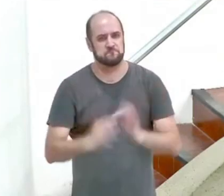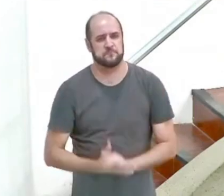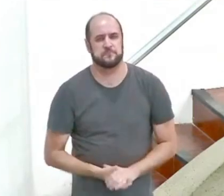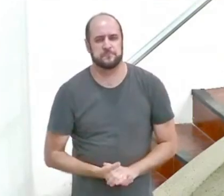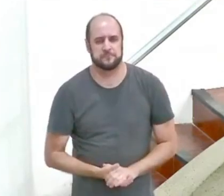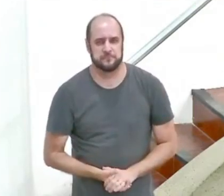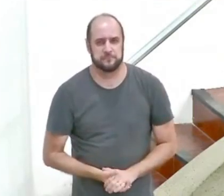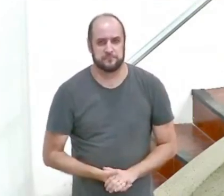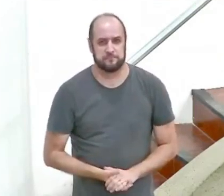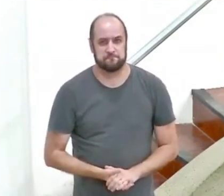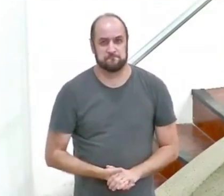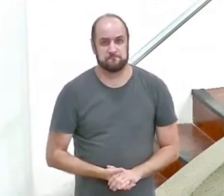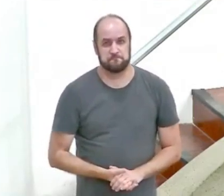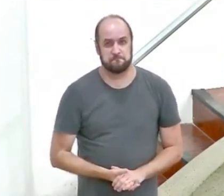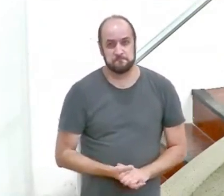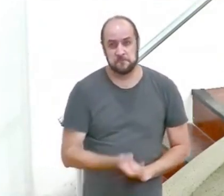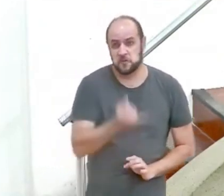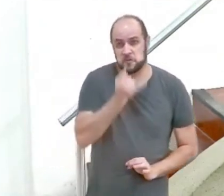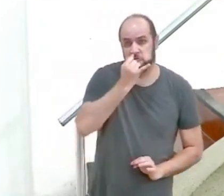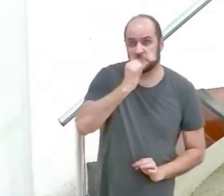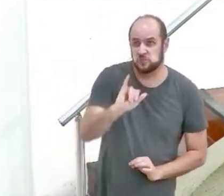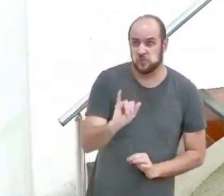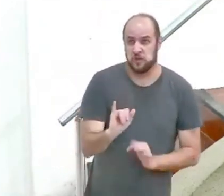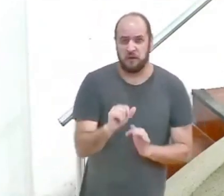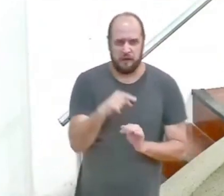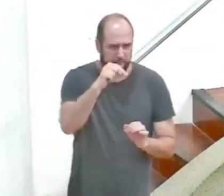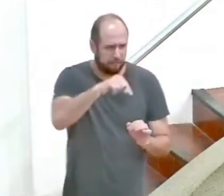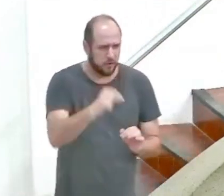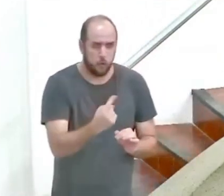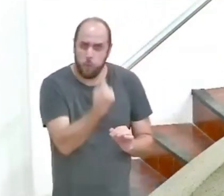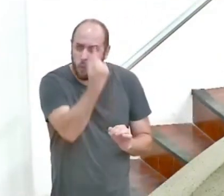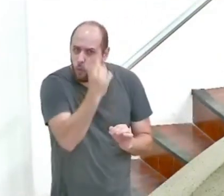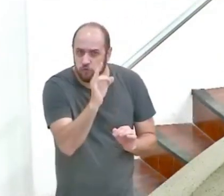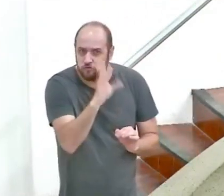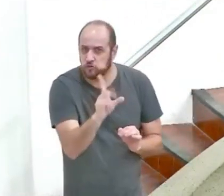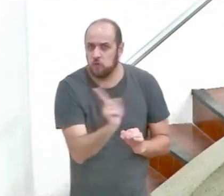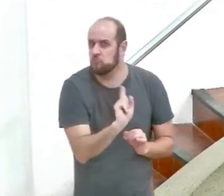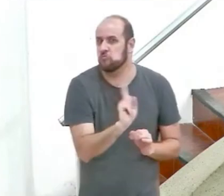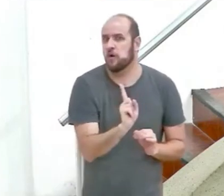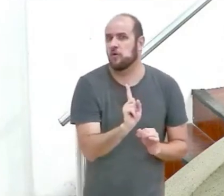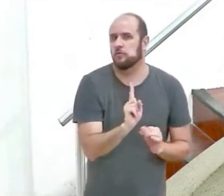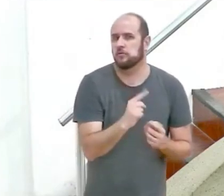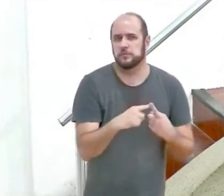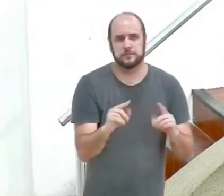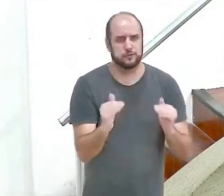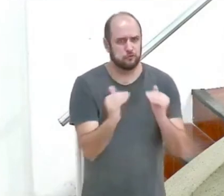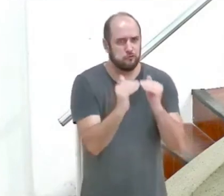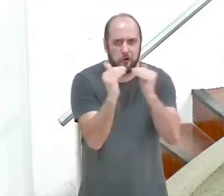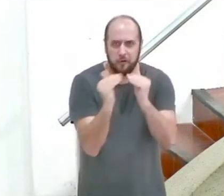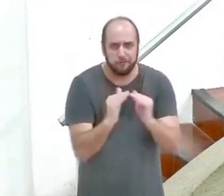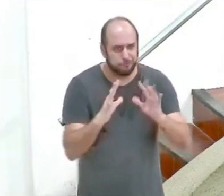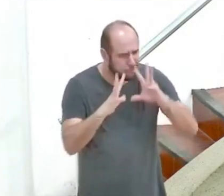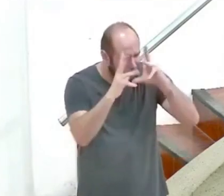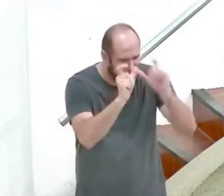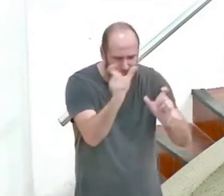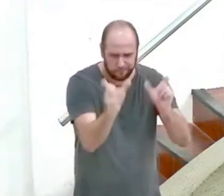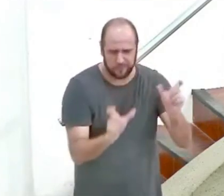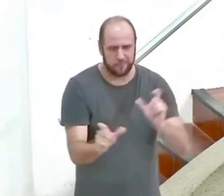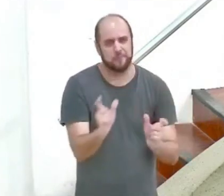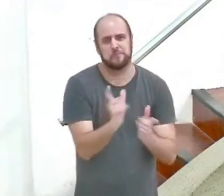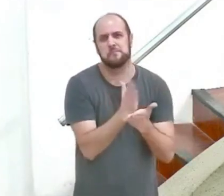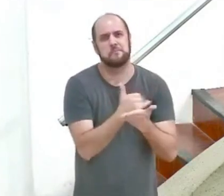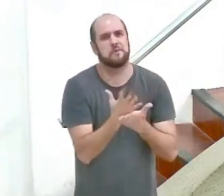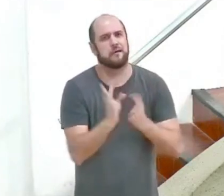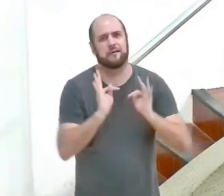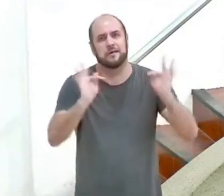se não for aqui esta seria a única exceção mas por que pensaríamos que esta seria a única exceção o apóstolo Paulo está dizendo que